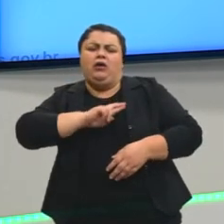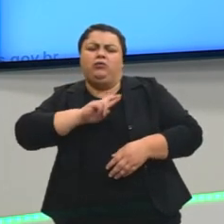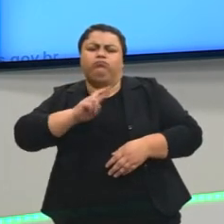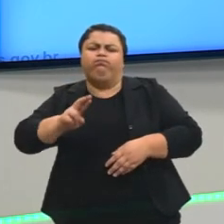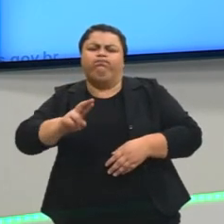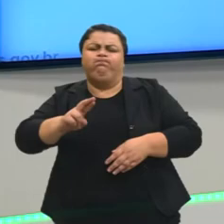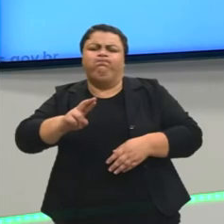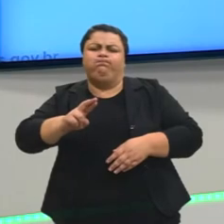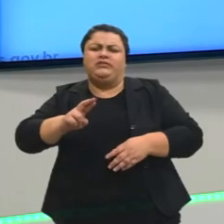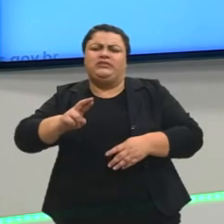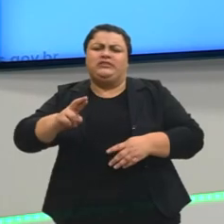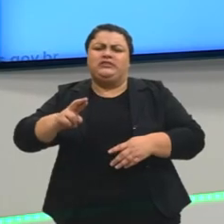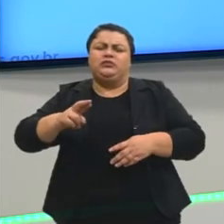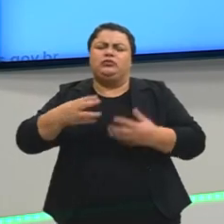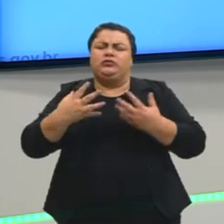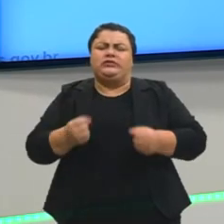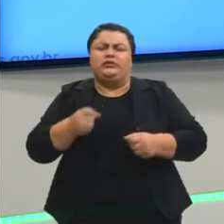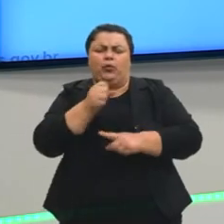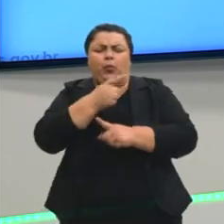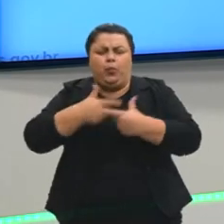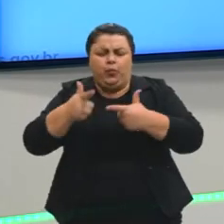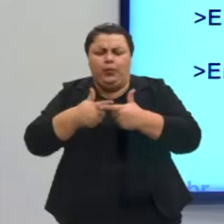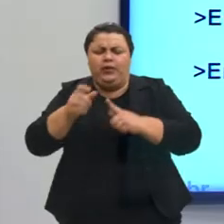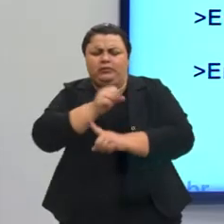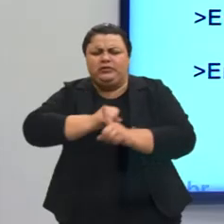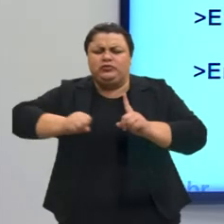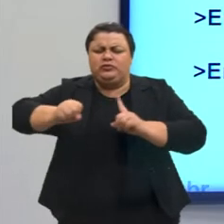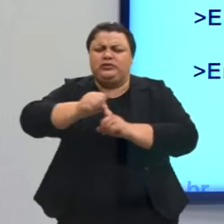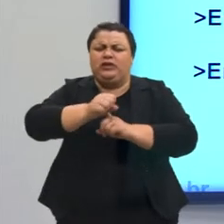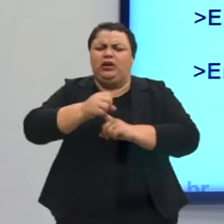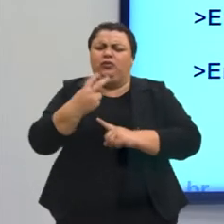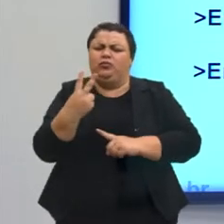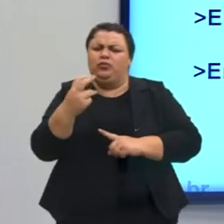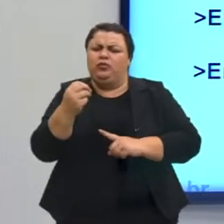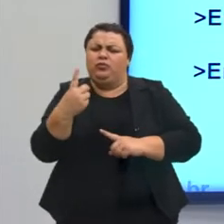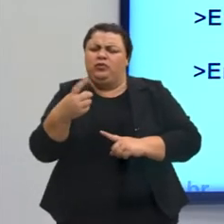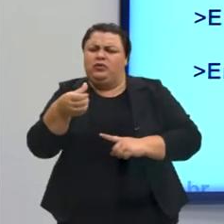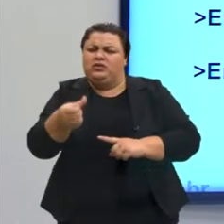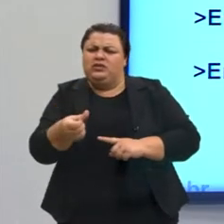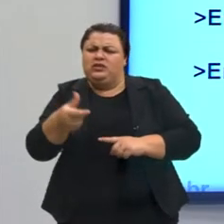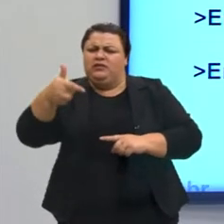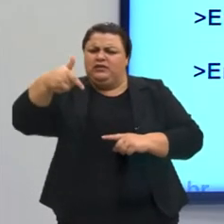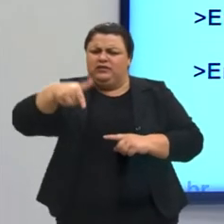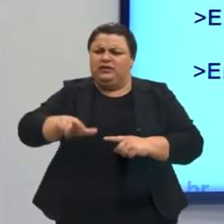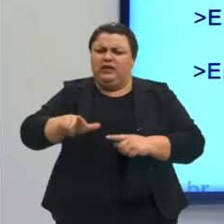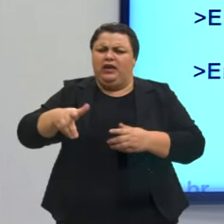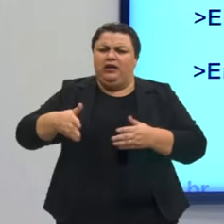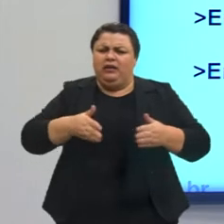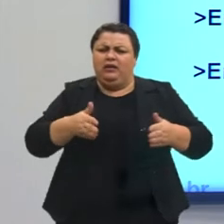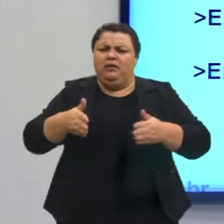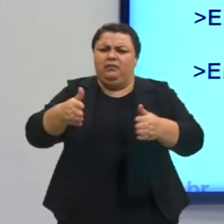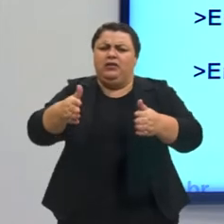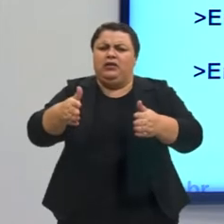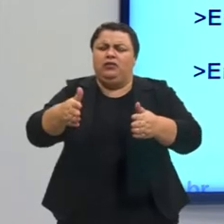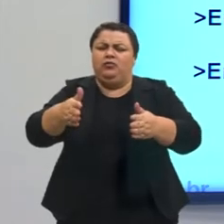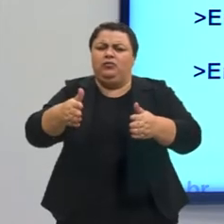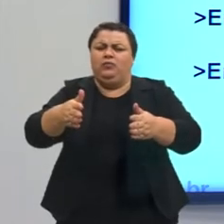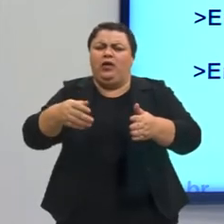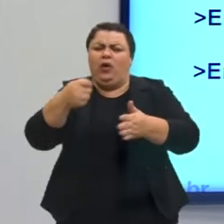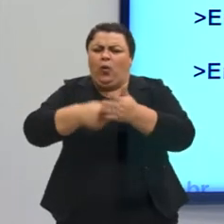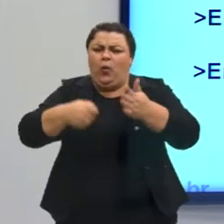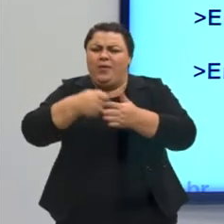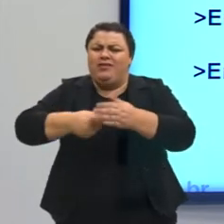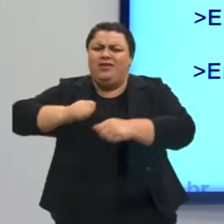sobre, tá vendo que é um problema social? 2016, Reaplicação, Caminhos para Combater o Racismo no Brasil.